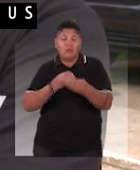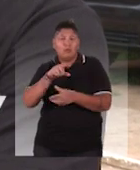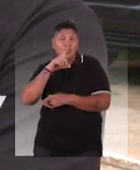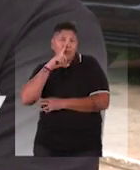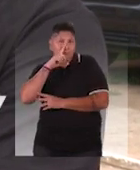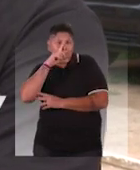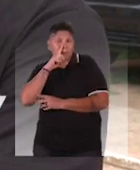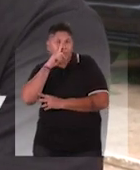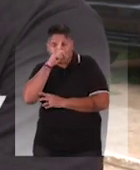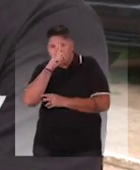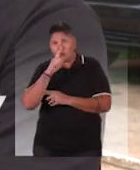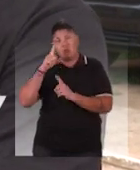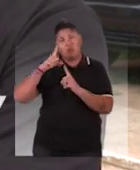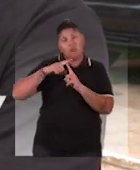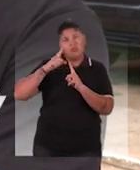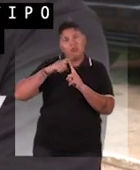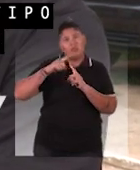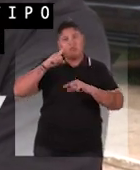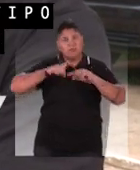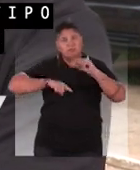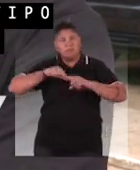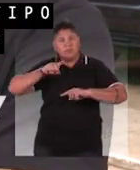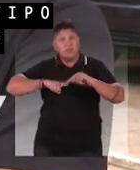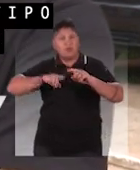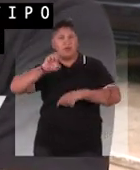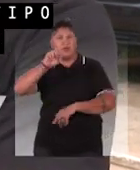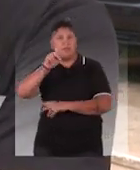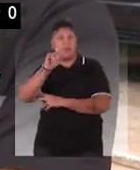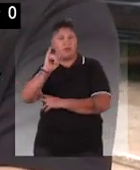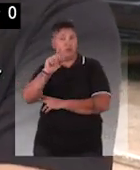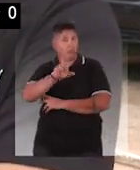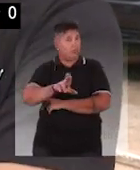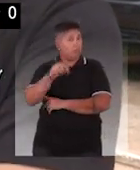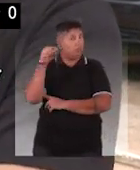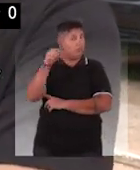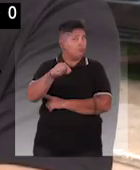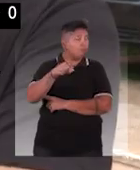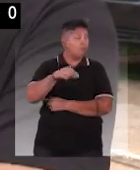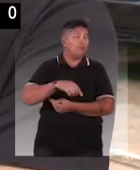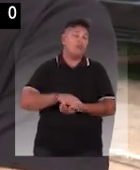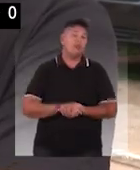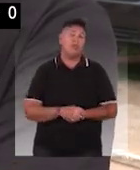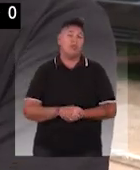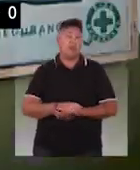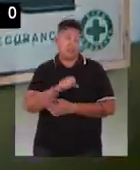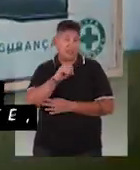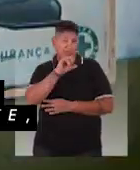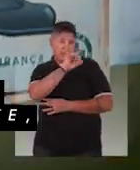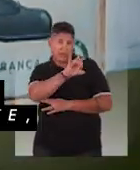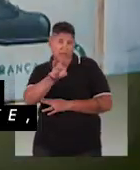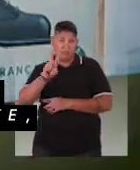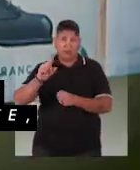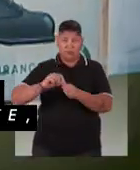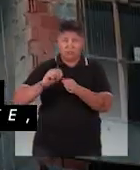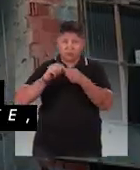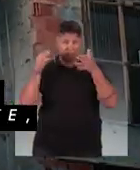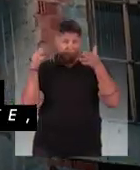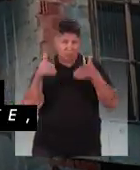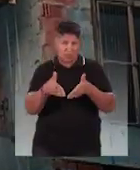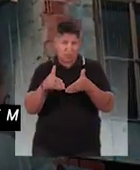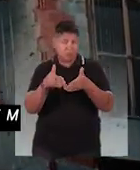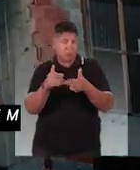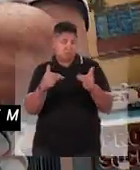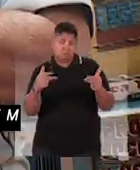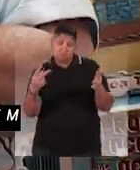colaboradores é referente ao risco, ao tipo de equipamento, ao tipo de EPI e ao tipo de EPC que é utilizado naquele momento. Se cada um fizer a sua